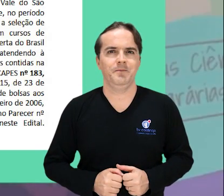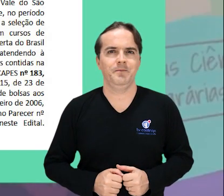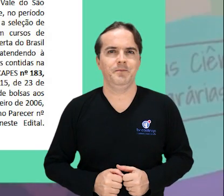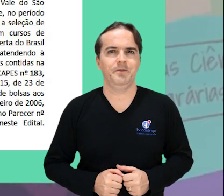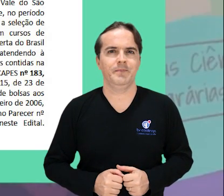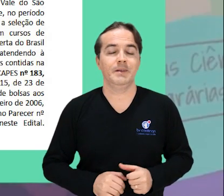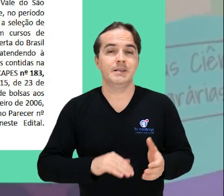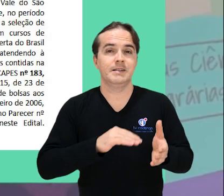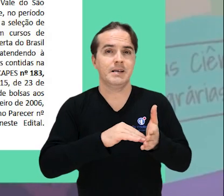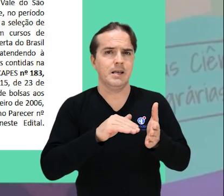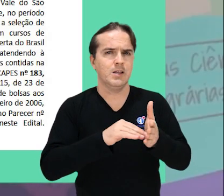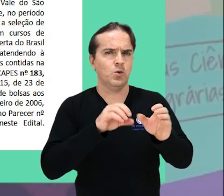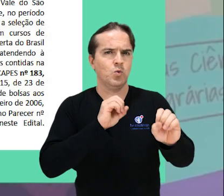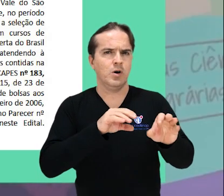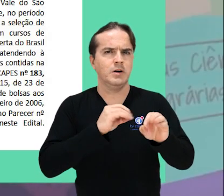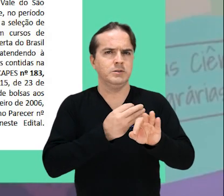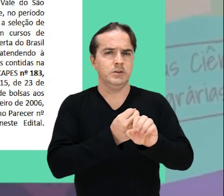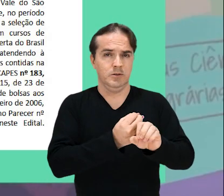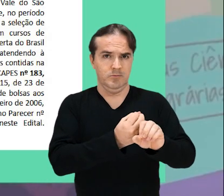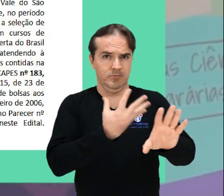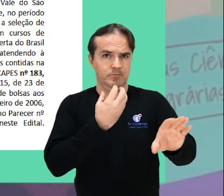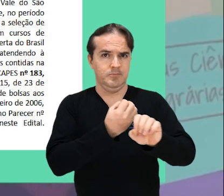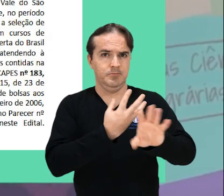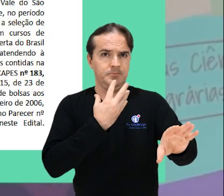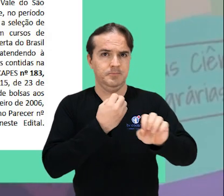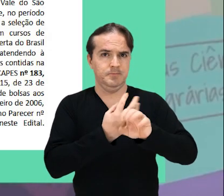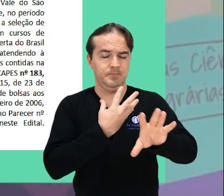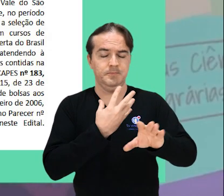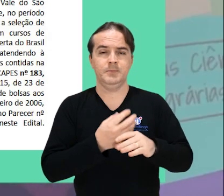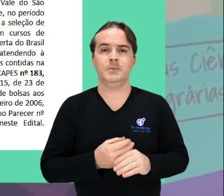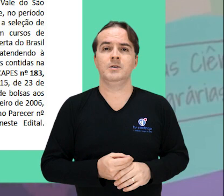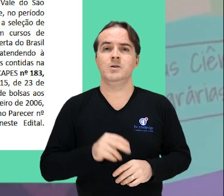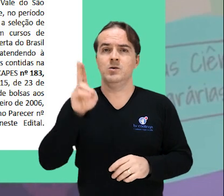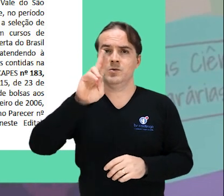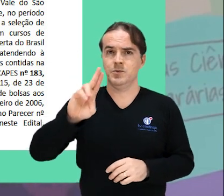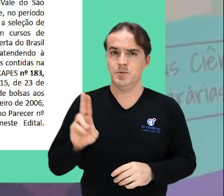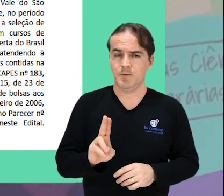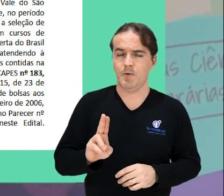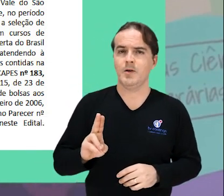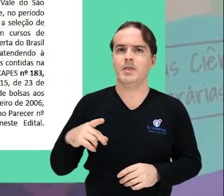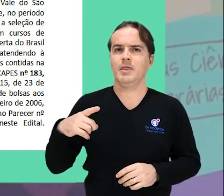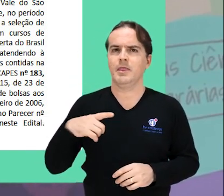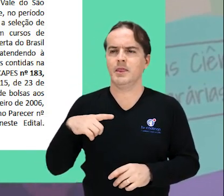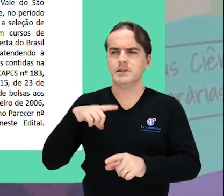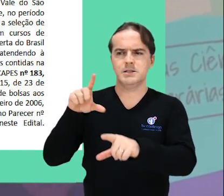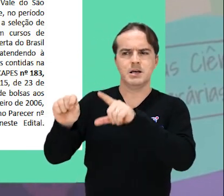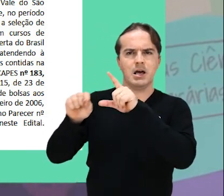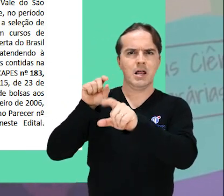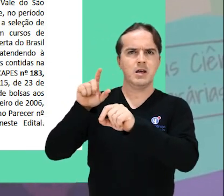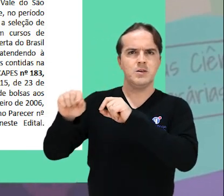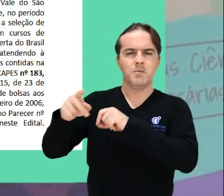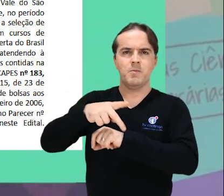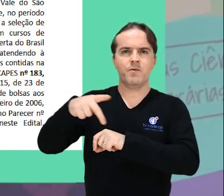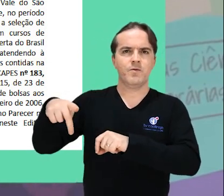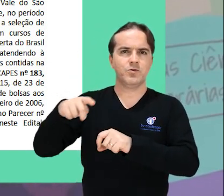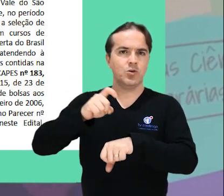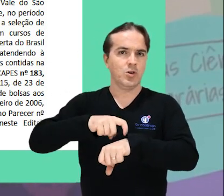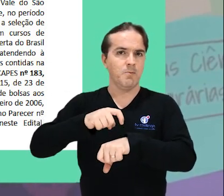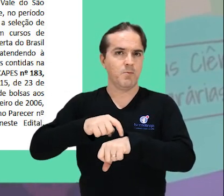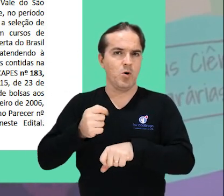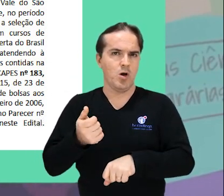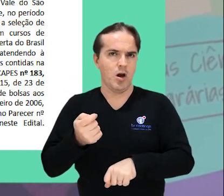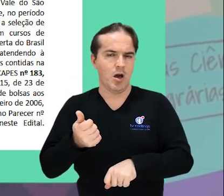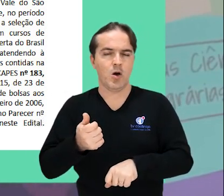Secretaria de Educação à Distância da Univasf está selecionando professores temporários para o curso de